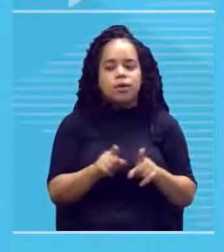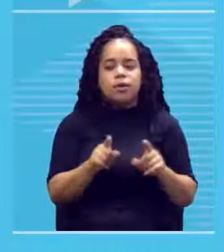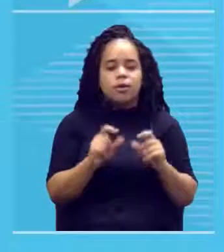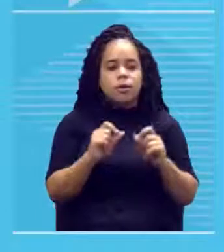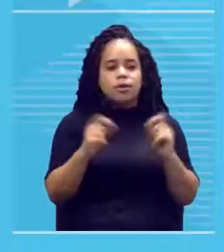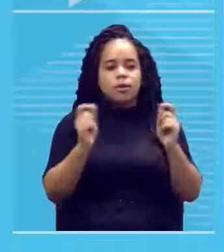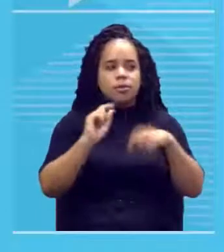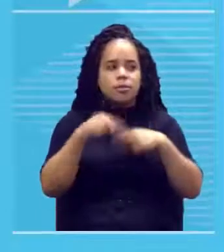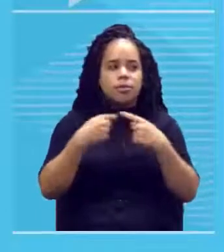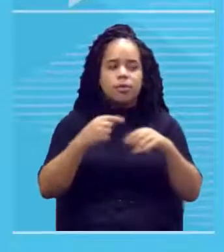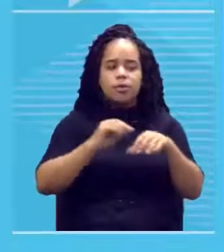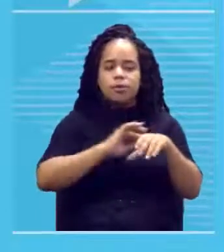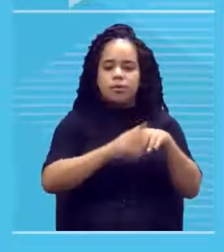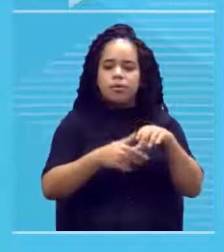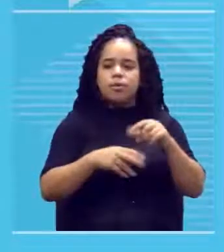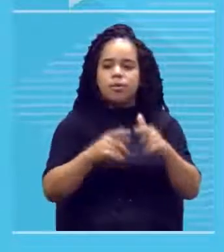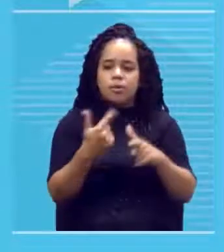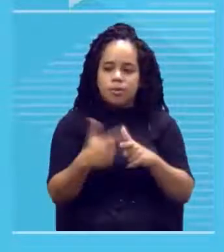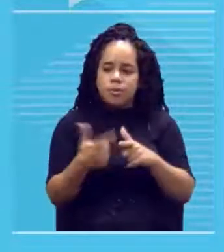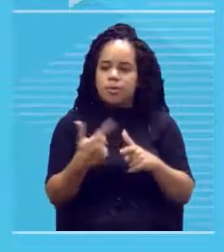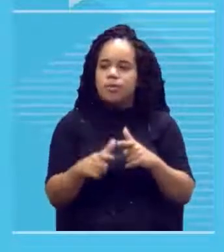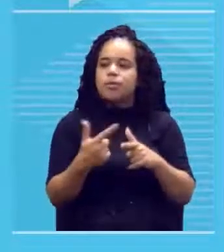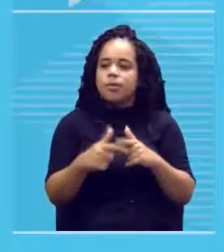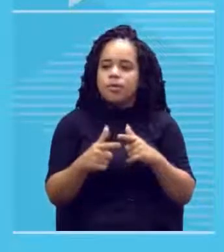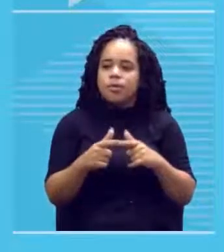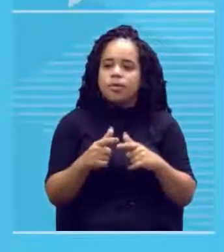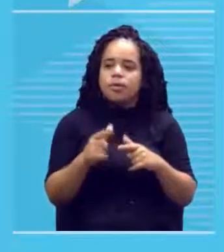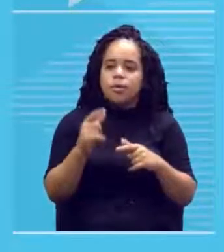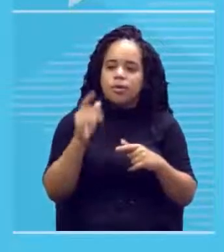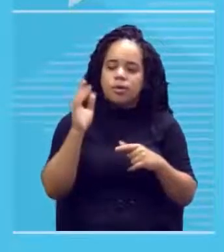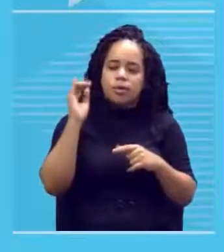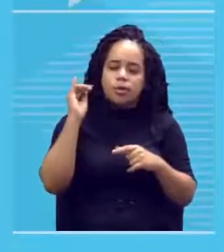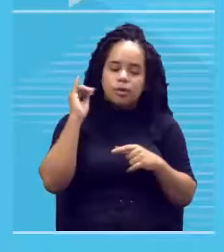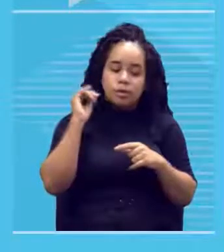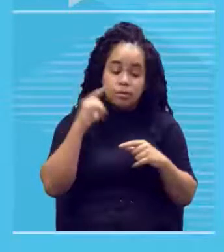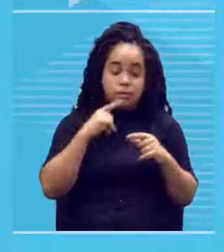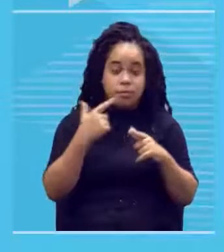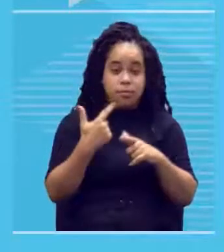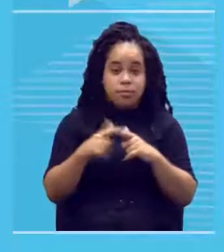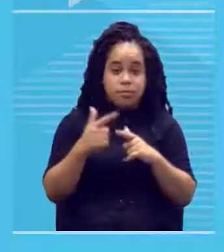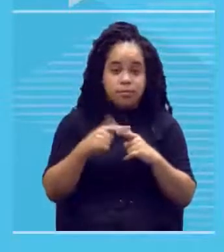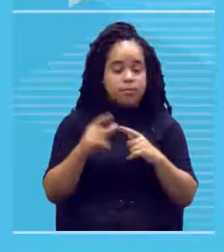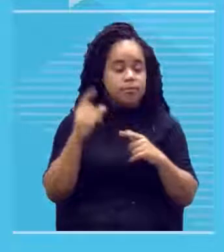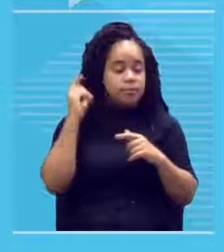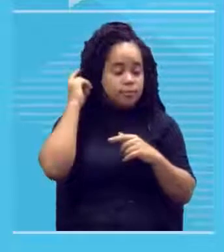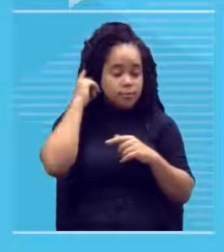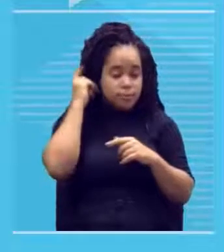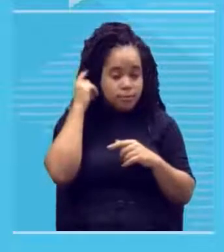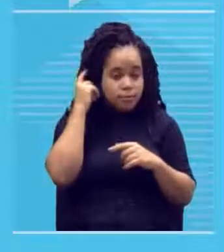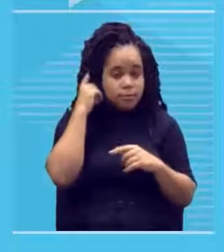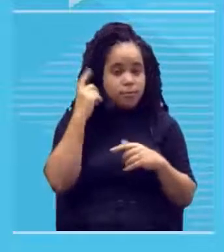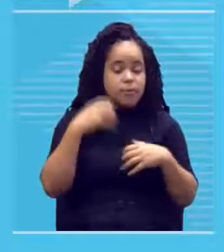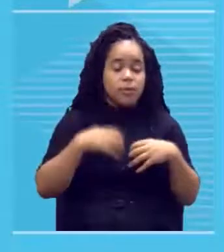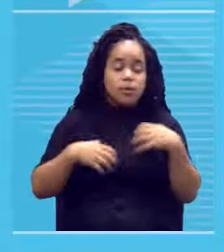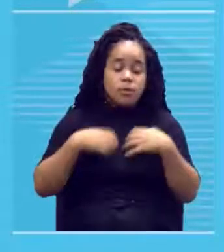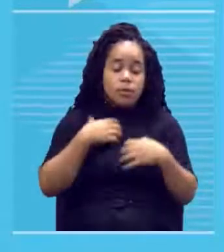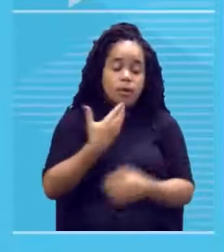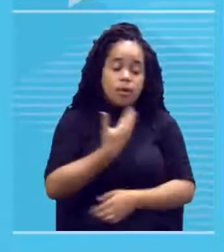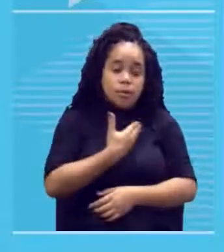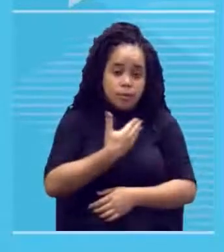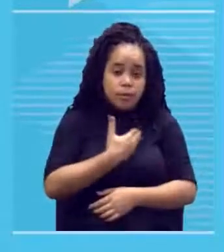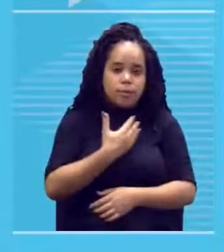depois do caso da orelha, que ele cortou parte da orelha fora, num surto psicótico, porque ficou zangado com um colega.